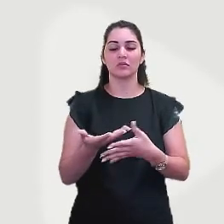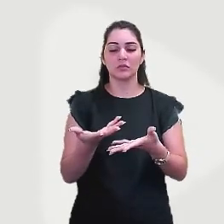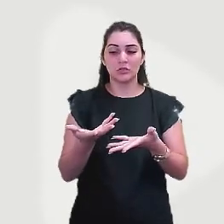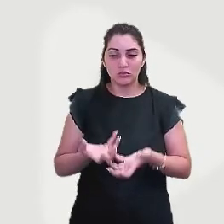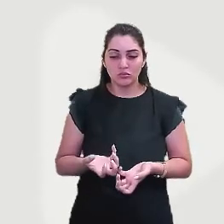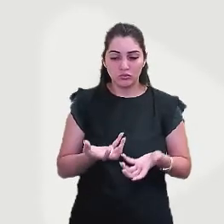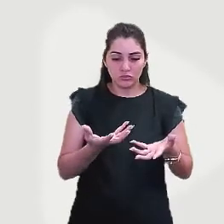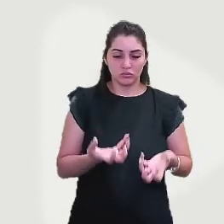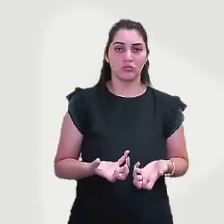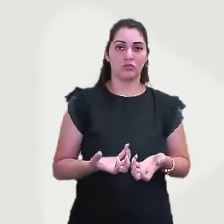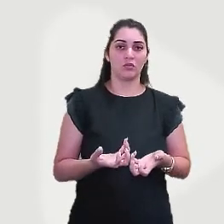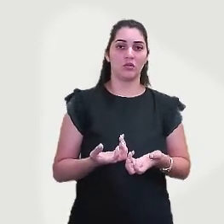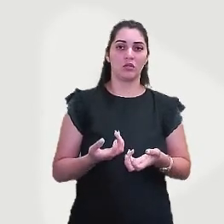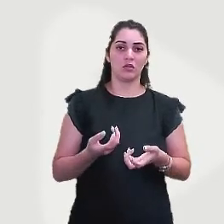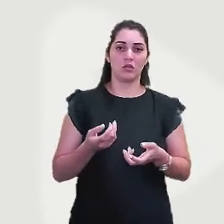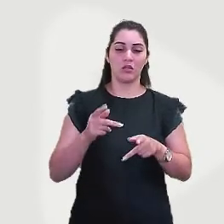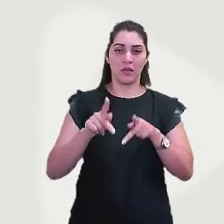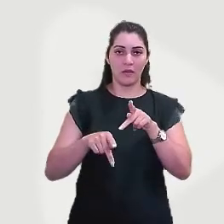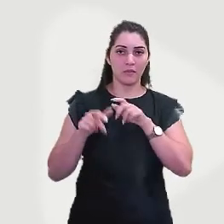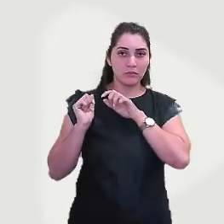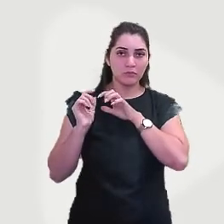esse contingente populacional.